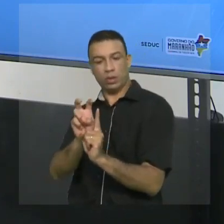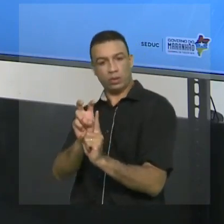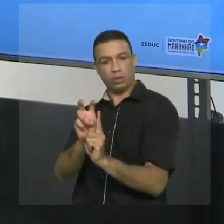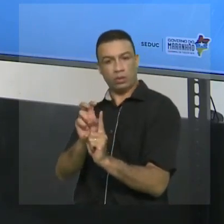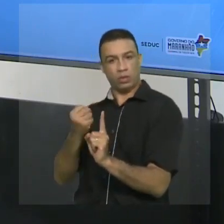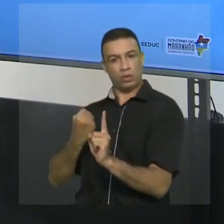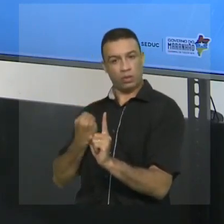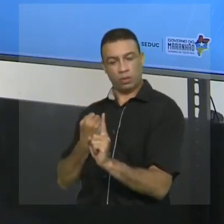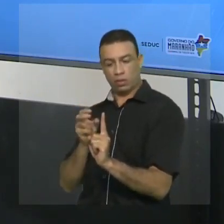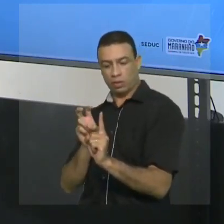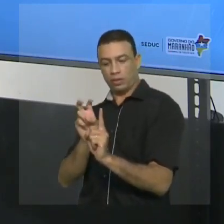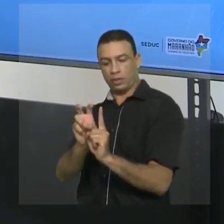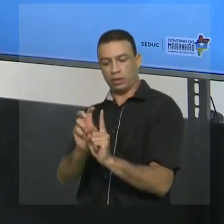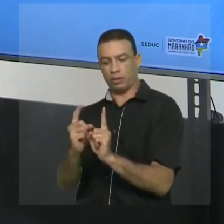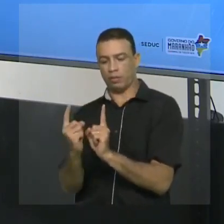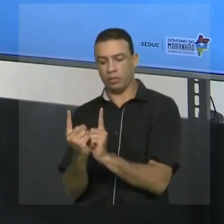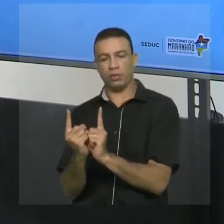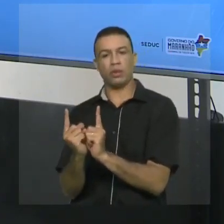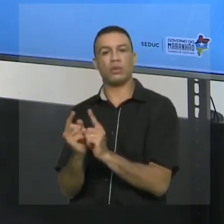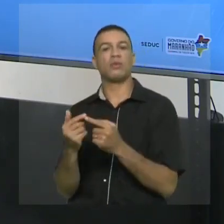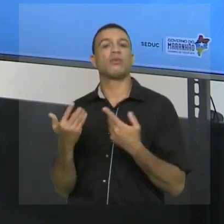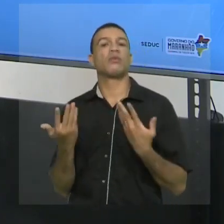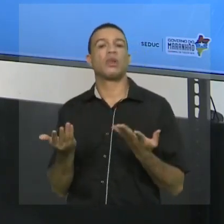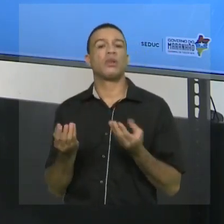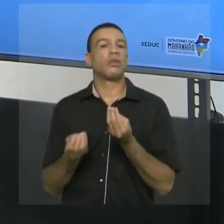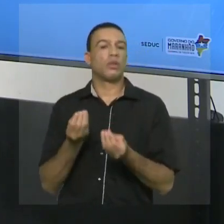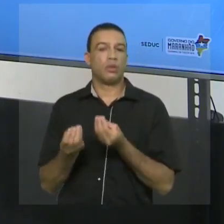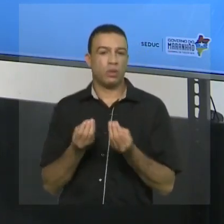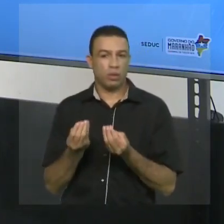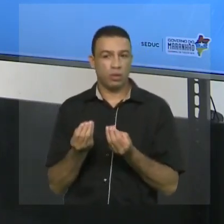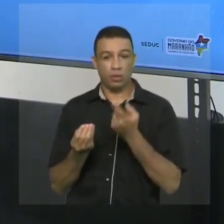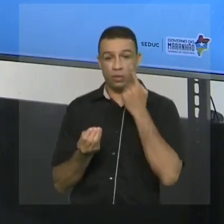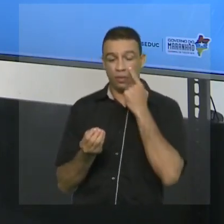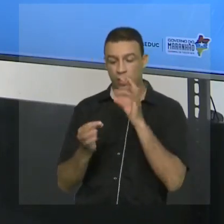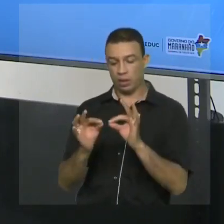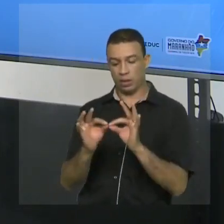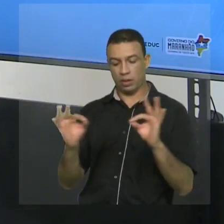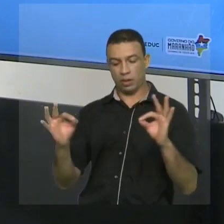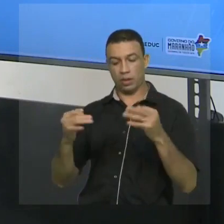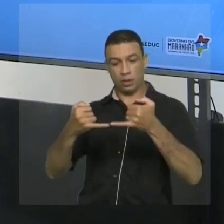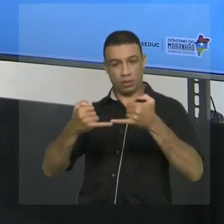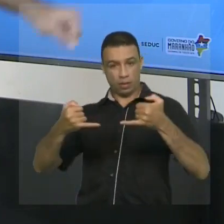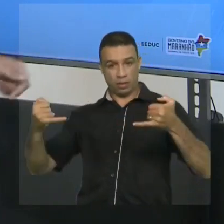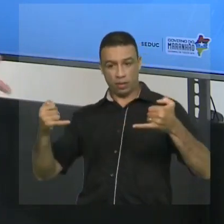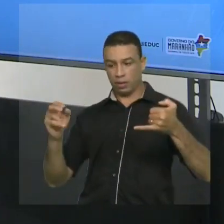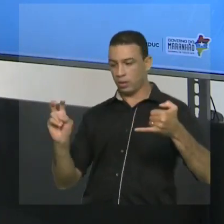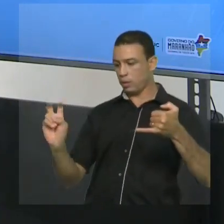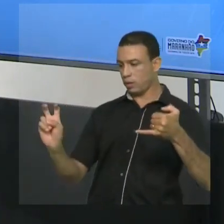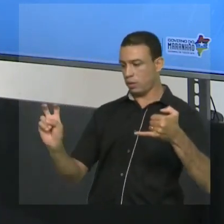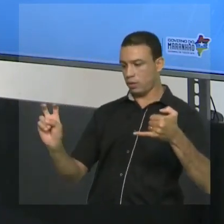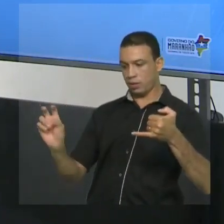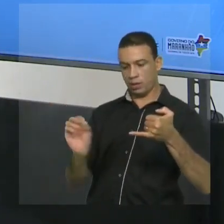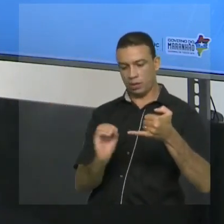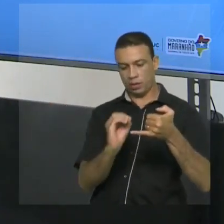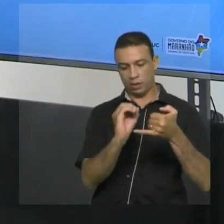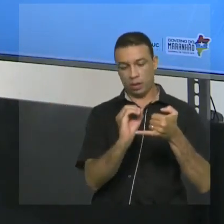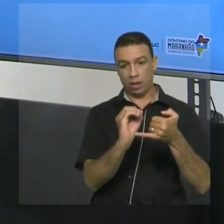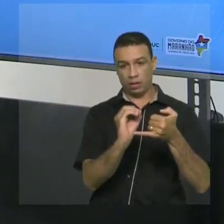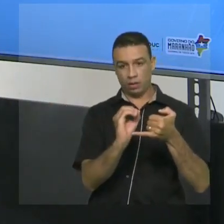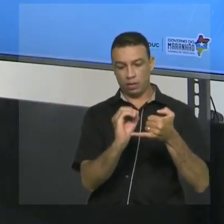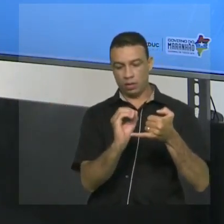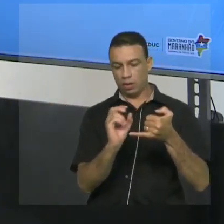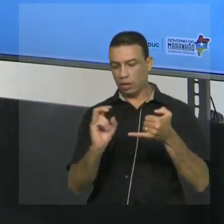cinco. O que eu vou fazer aqui agora? Você vai olhar aqui o cinco e vai ver qual é a distância até o